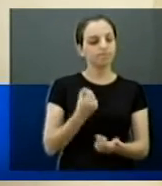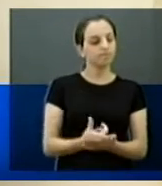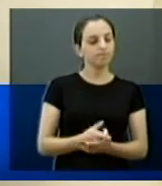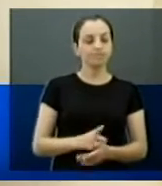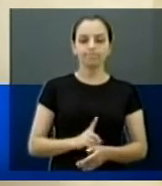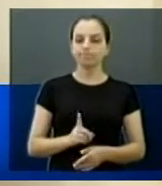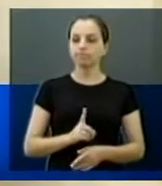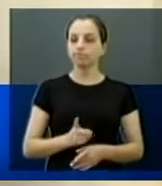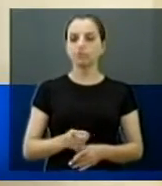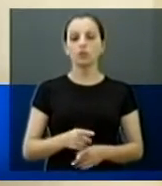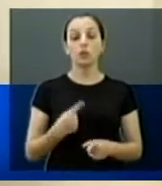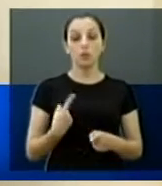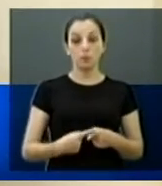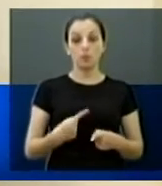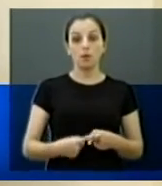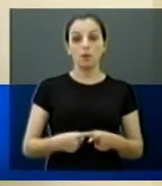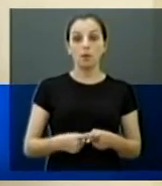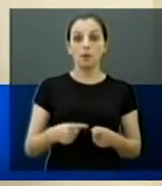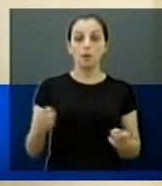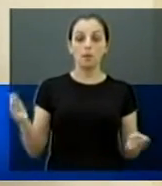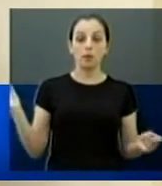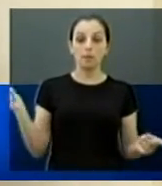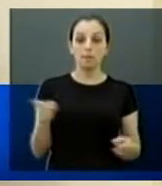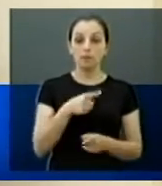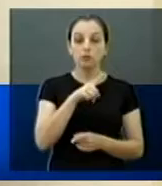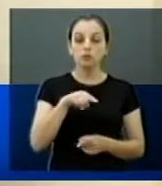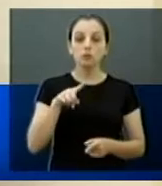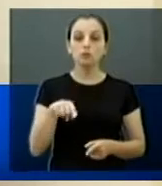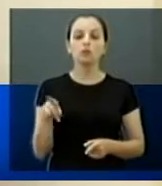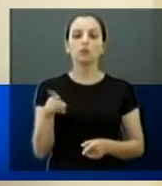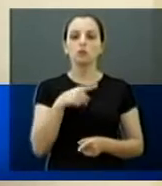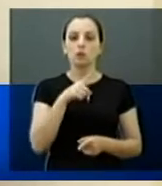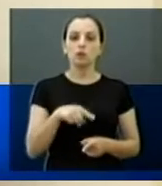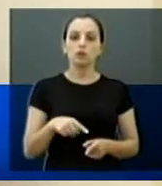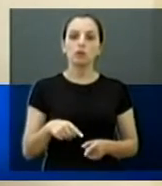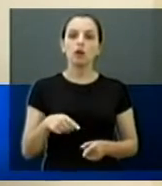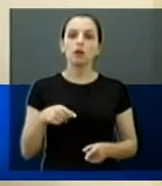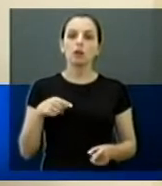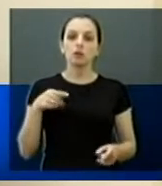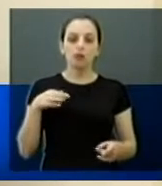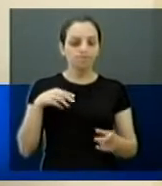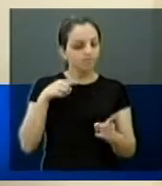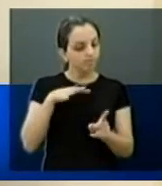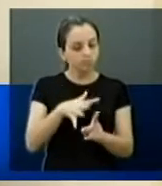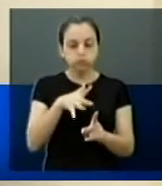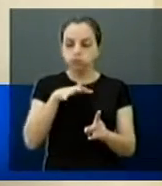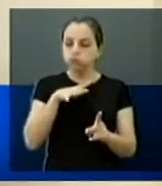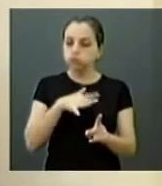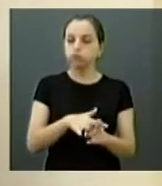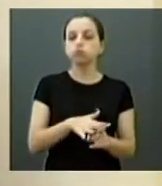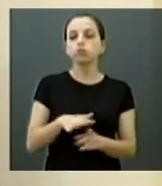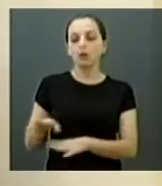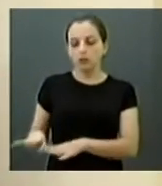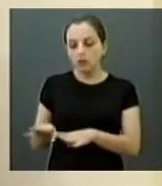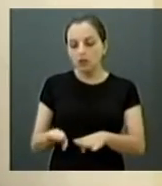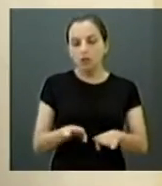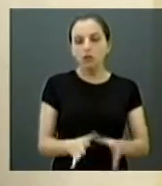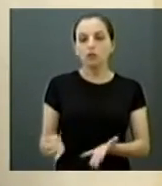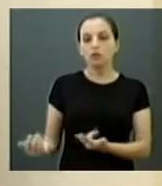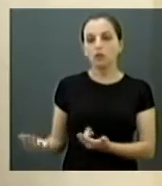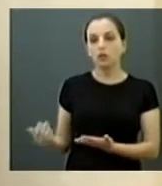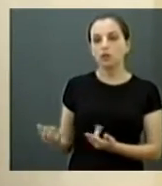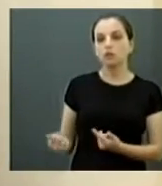problema do corte, que está afetando diretamente uma população extremamente vulnerável da cidade, que são crianças e adolescentes participantes